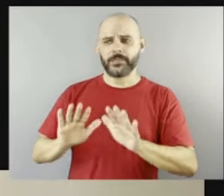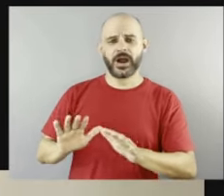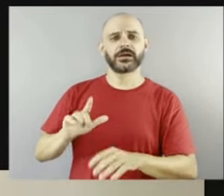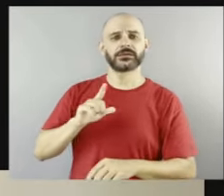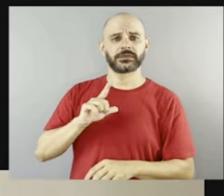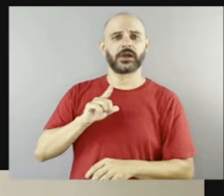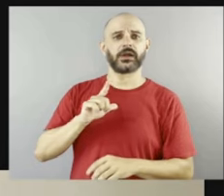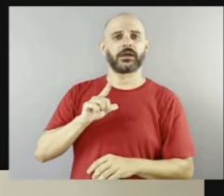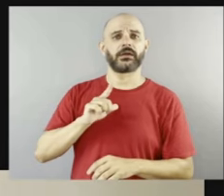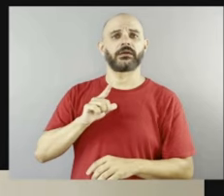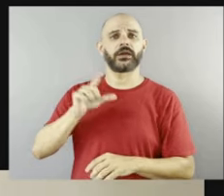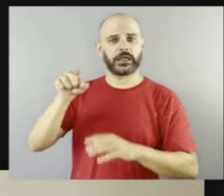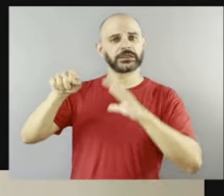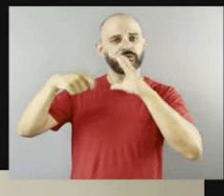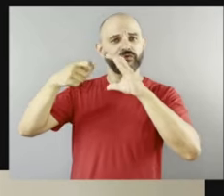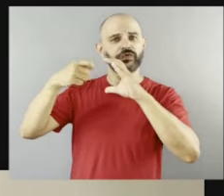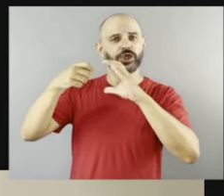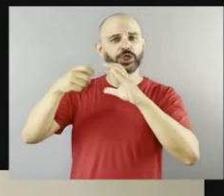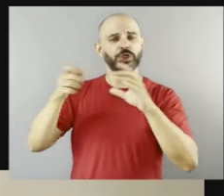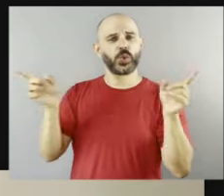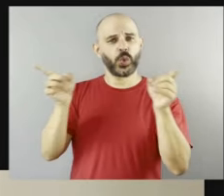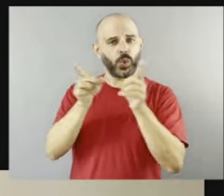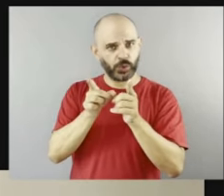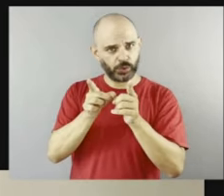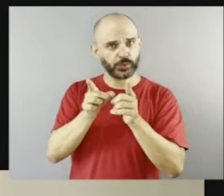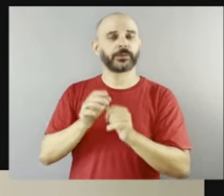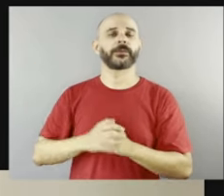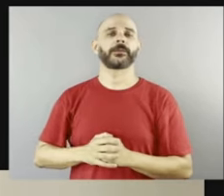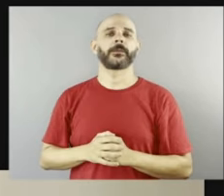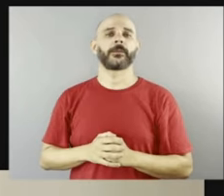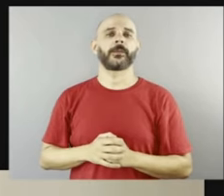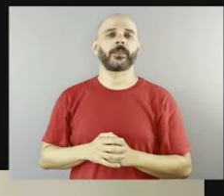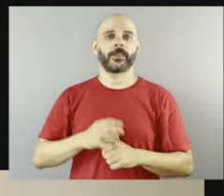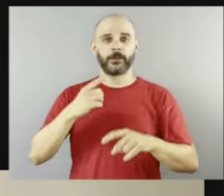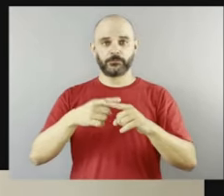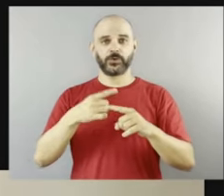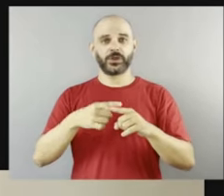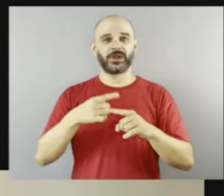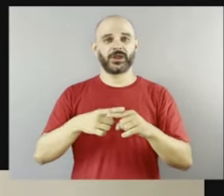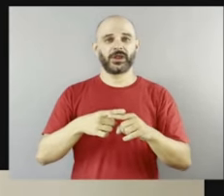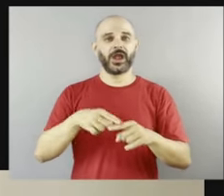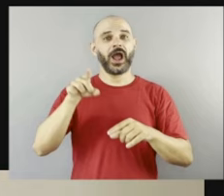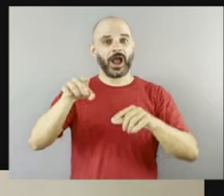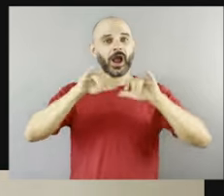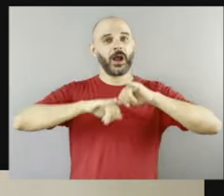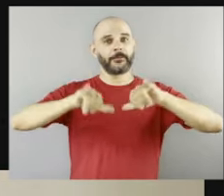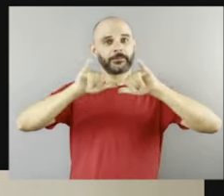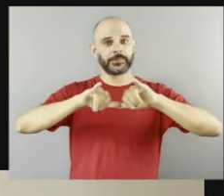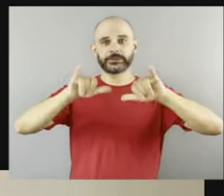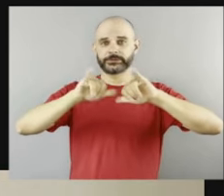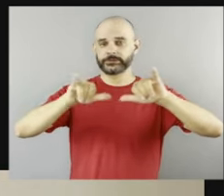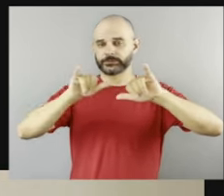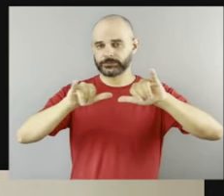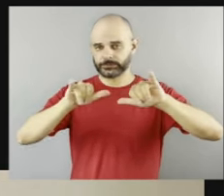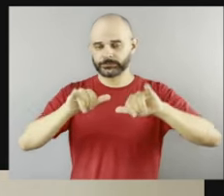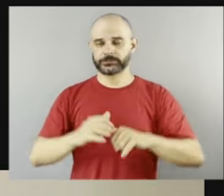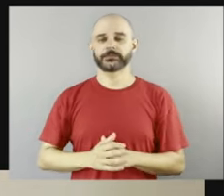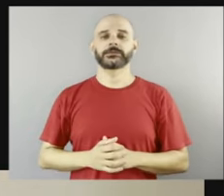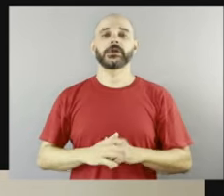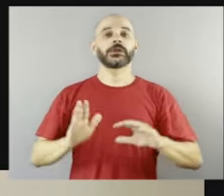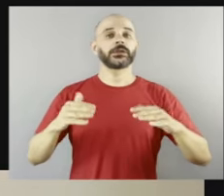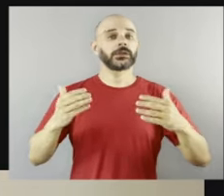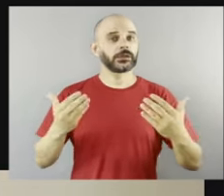Ele tem uma versão, mas é essa versão curta que está, porque essa é a mensagem, realmente, né?